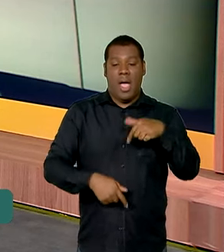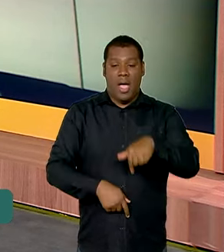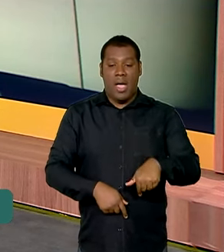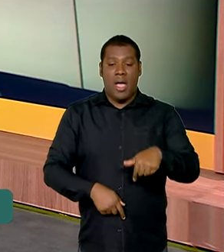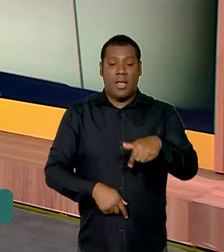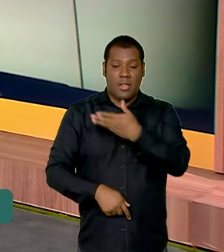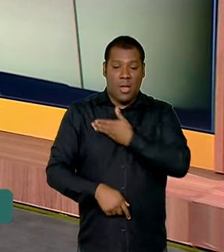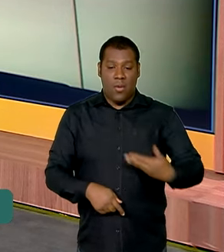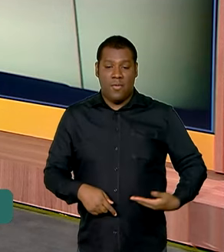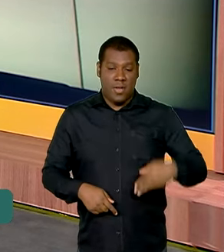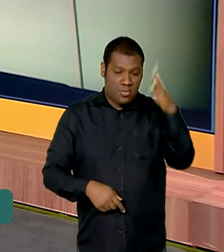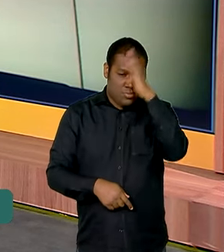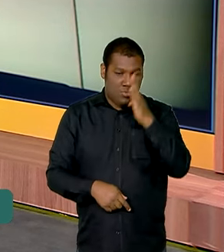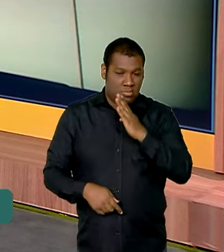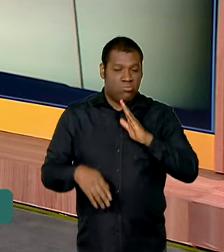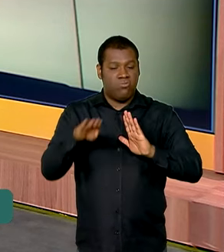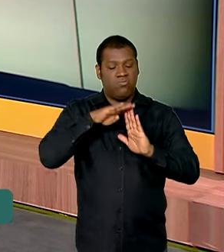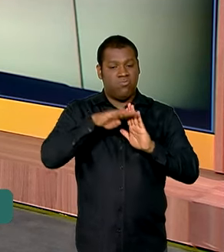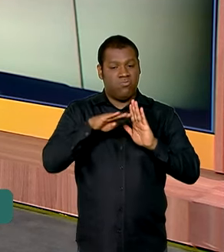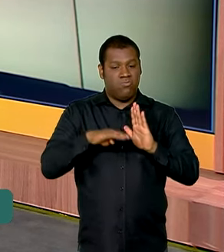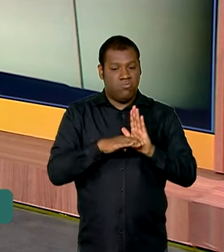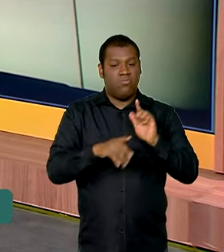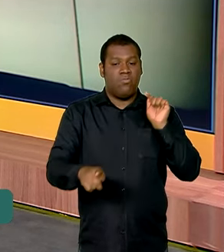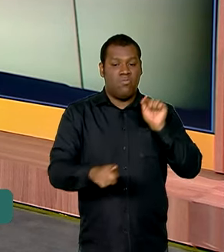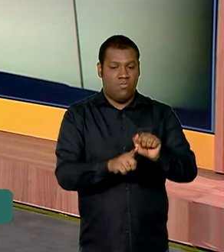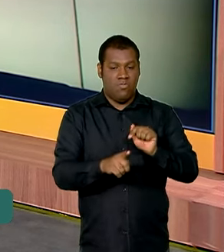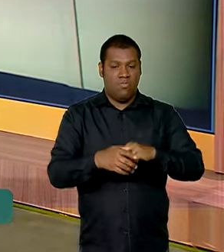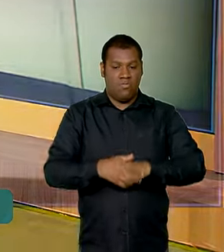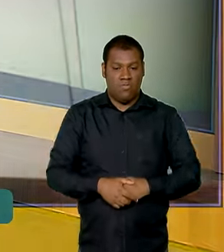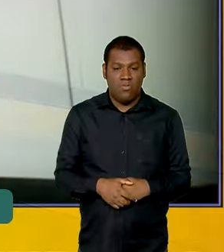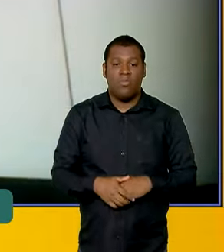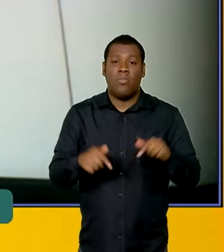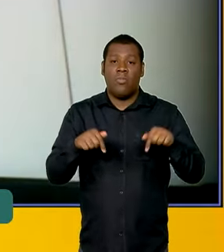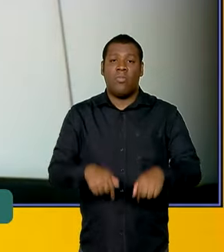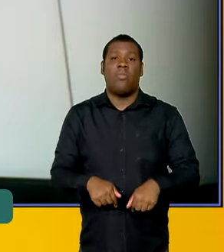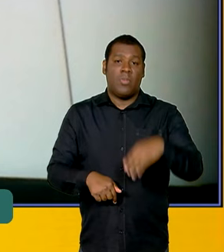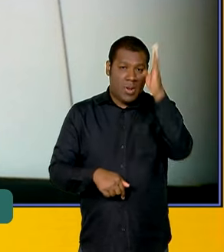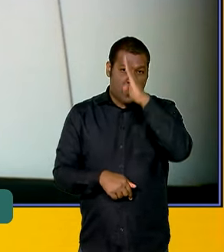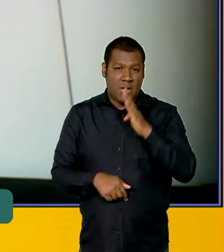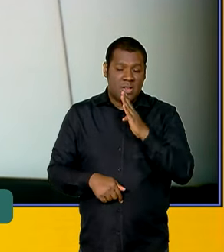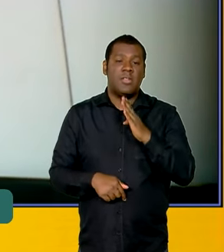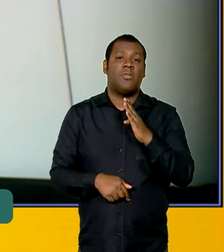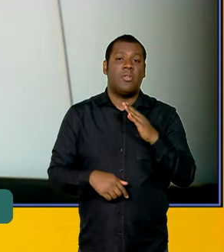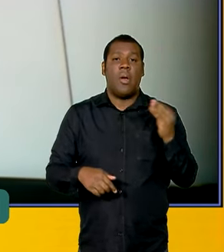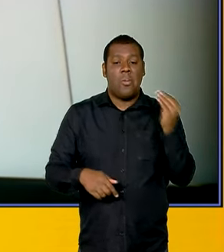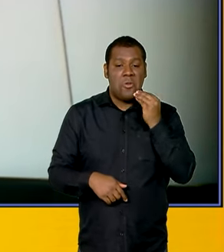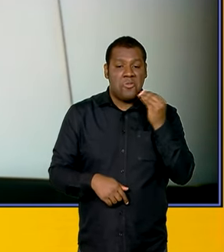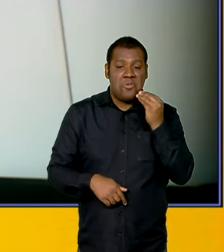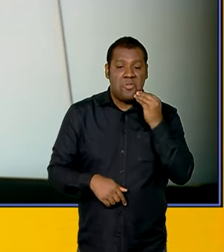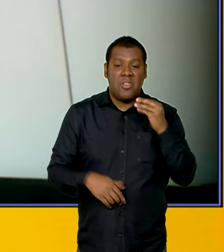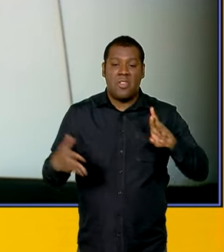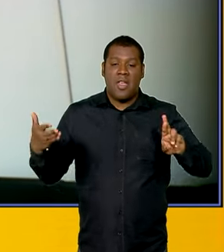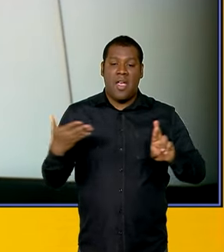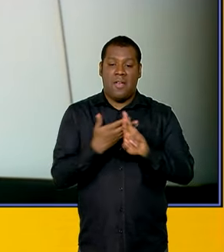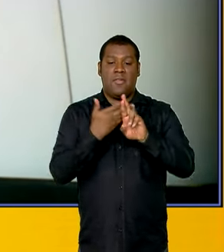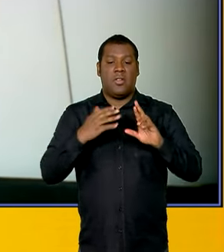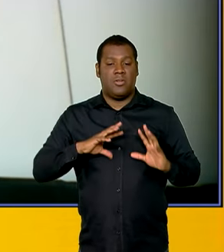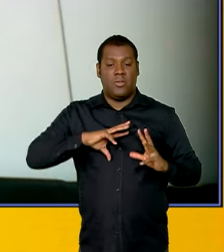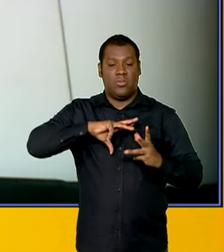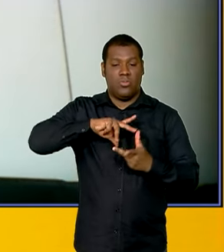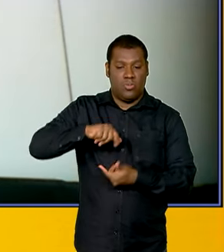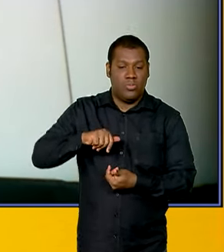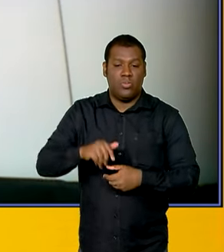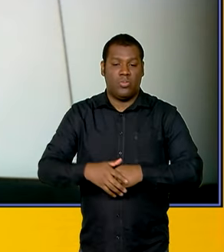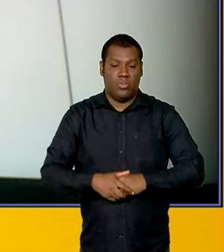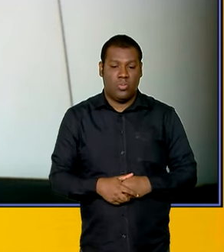secretário? Sem dúvida, e uma grande oportunidade que o Brasil tem no cenário internacional. Você veja, é uma